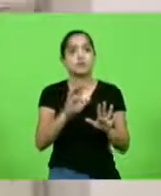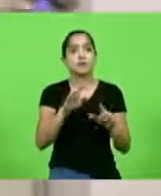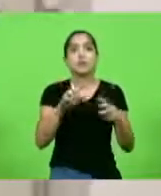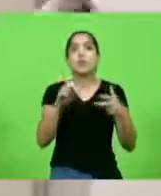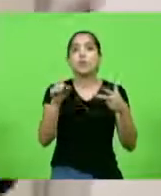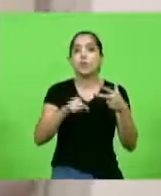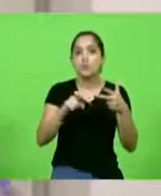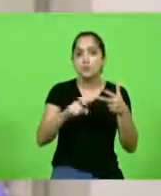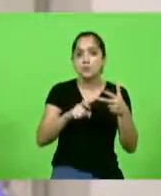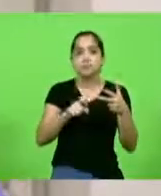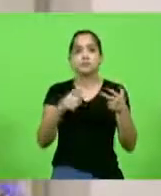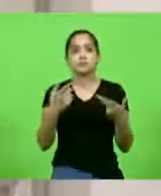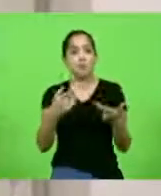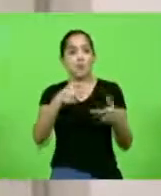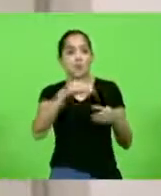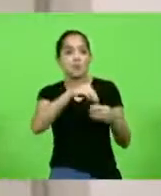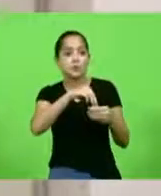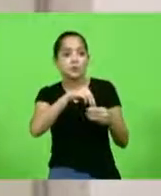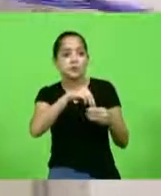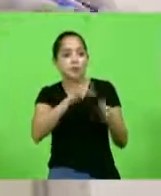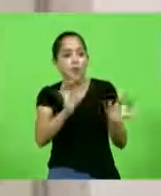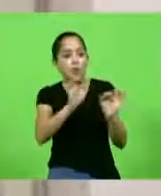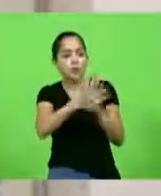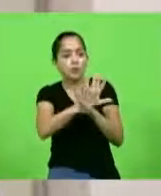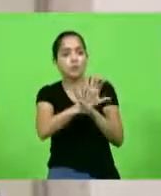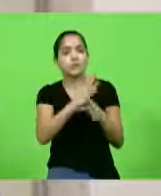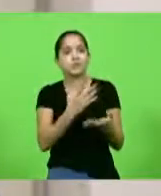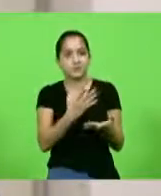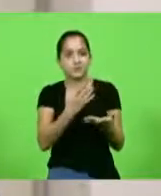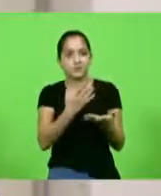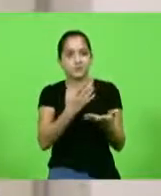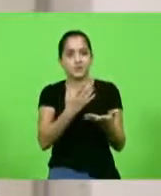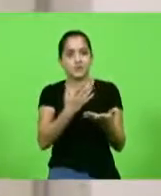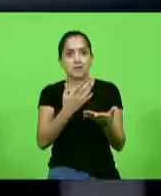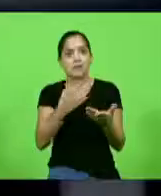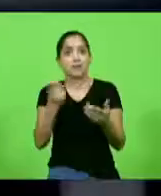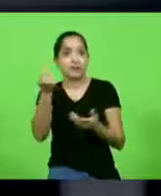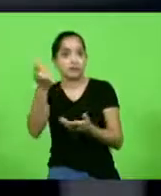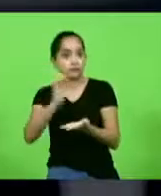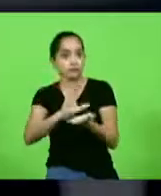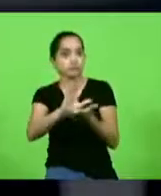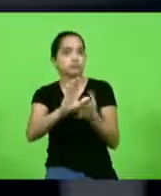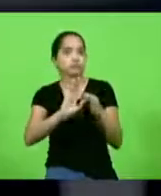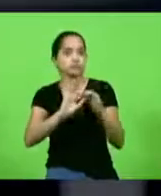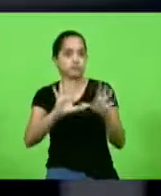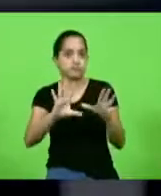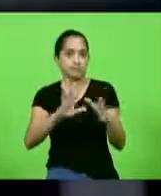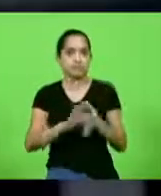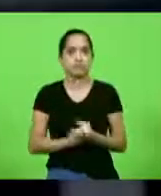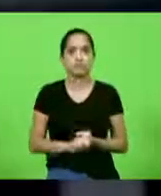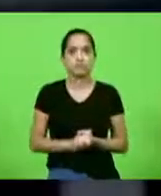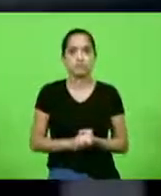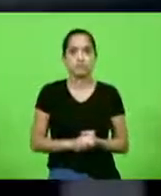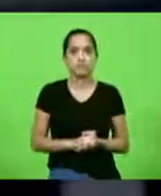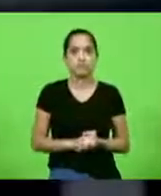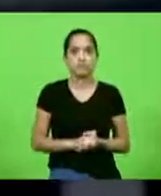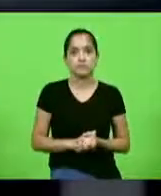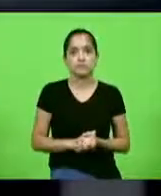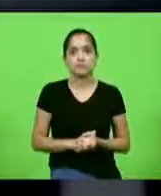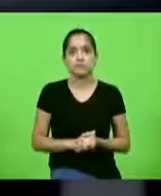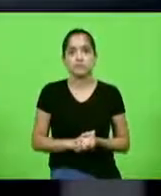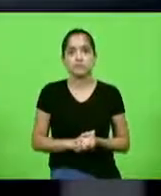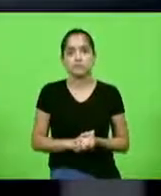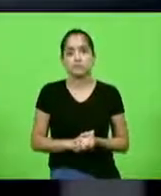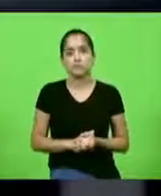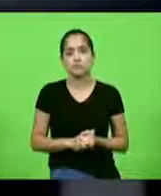Municipal a conclusão do projeto para que o recurso seja disponibilizado. Seis meses parado não vai concluir nunca, deputado Alba. O cara está com o